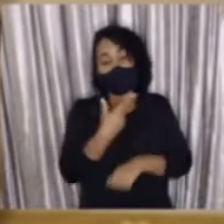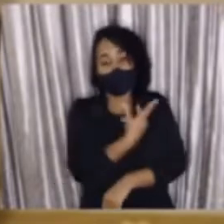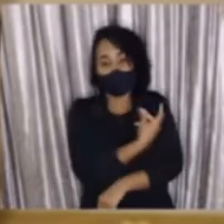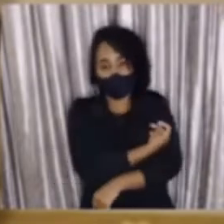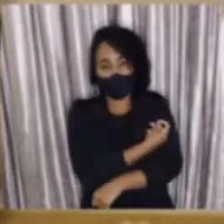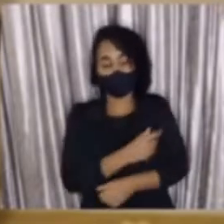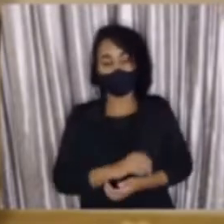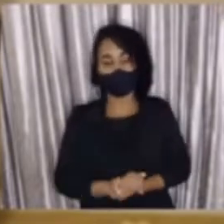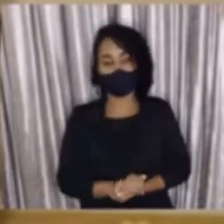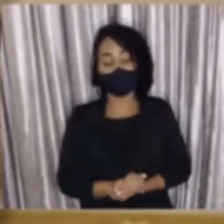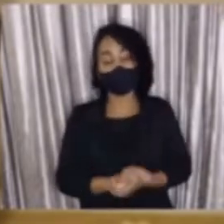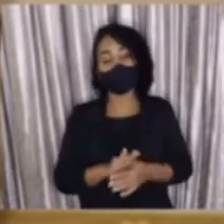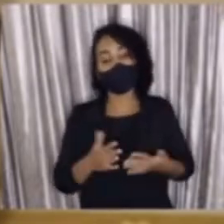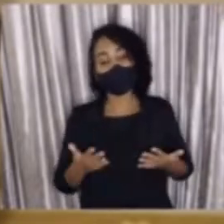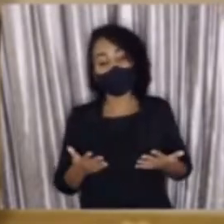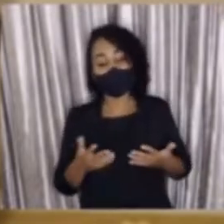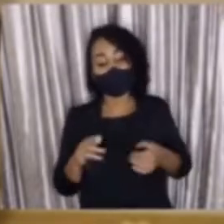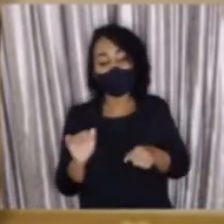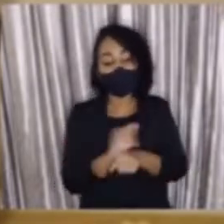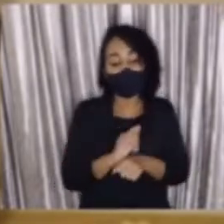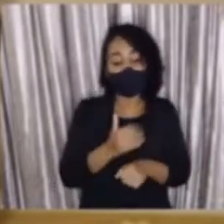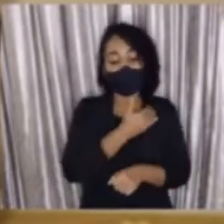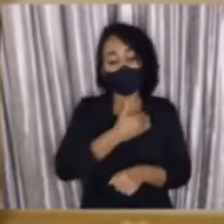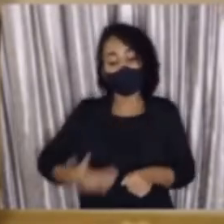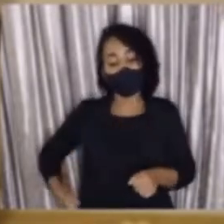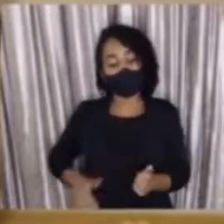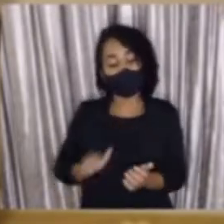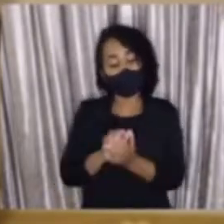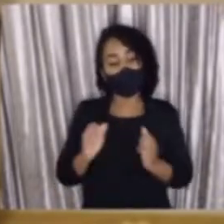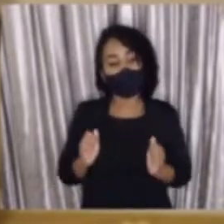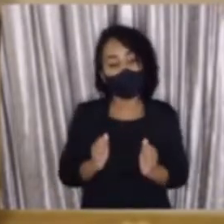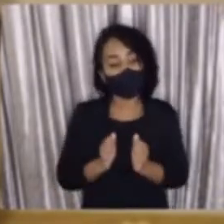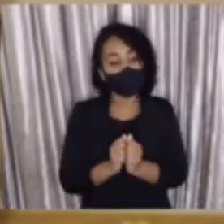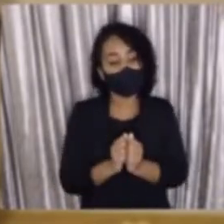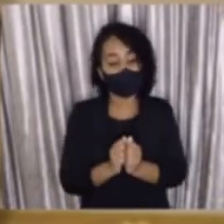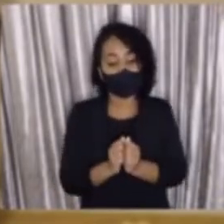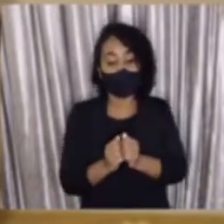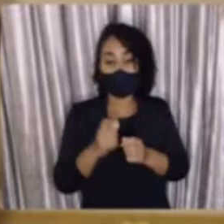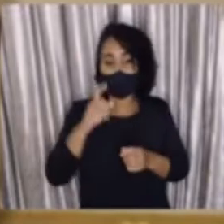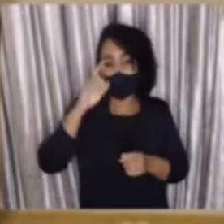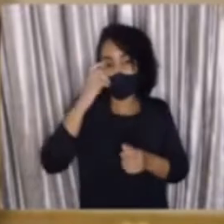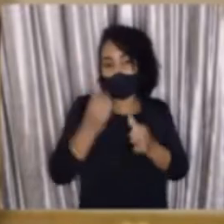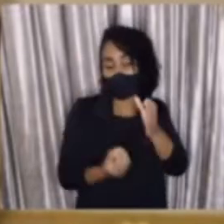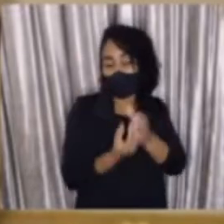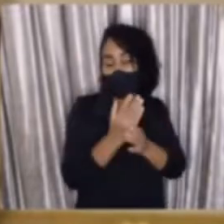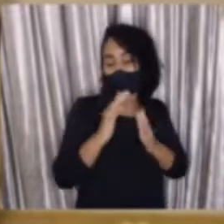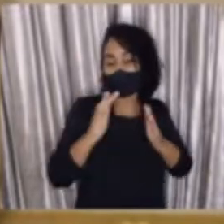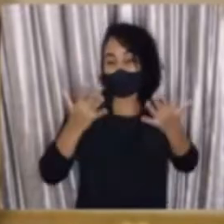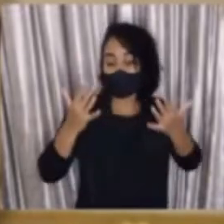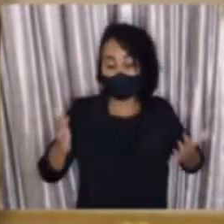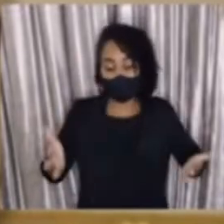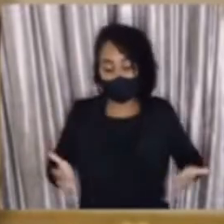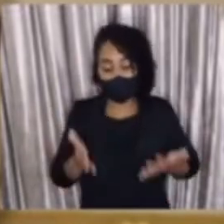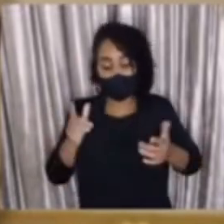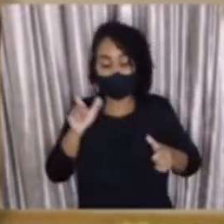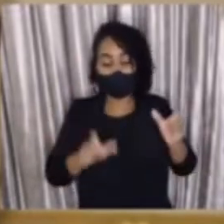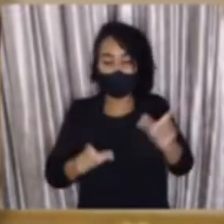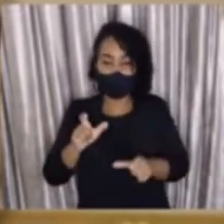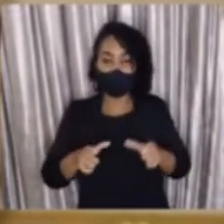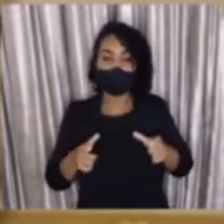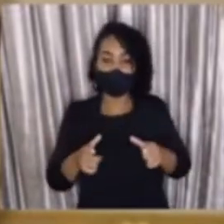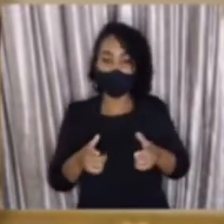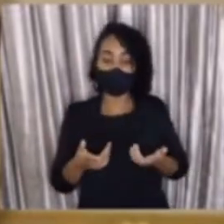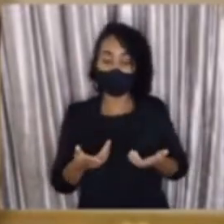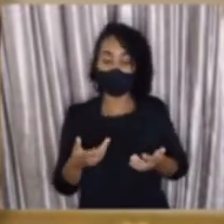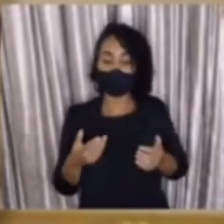uma dose da vacina. Então, isso é uma forma do governo de Pernambuco, junto com os produtores, e estimularem, auxiliarem as pessoas